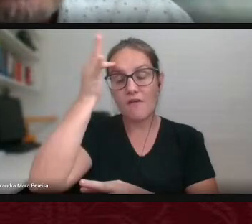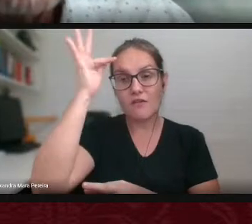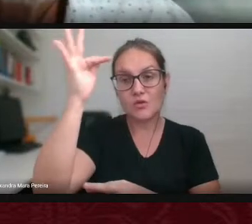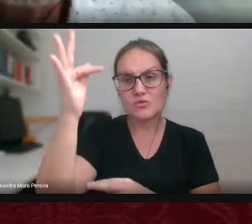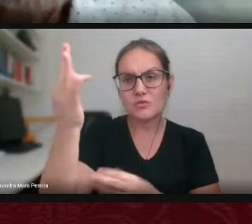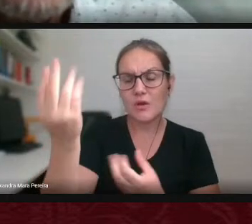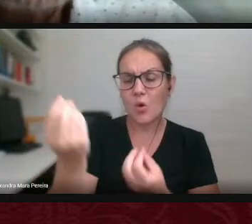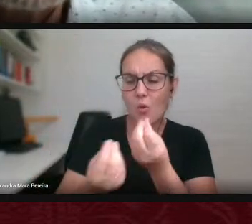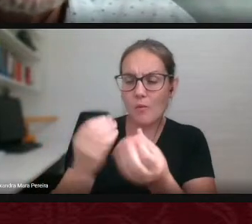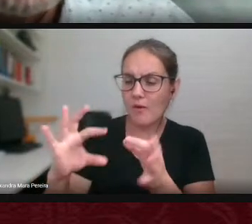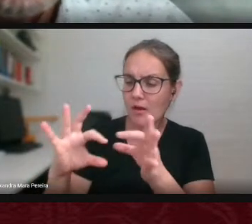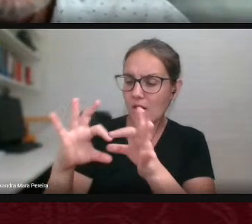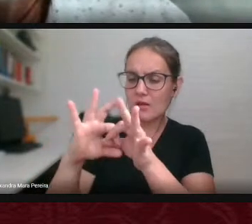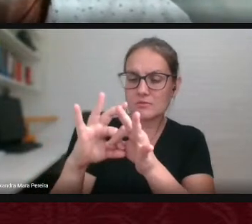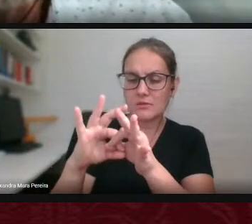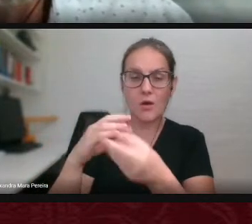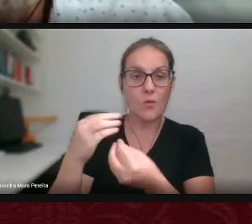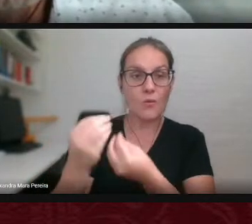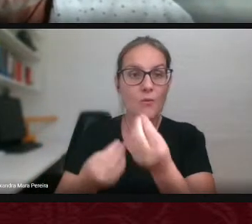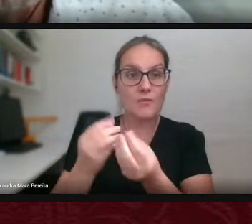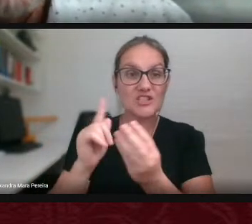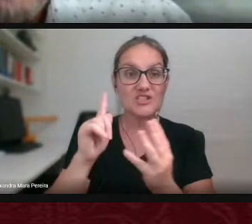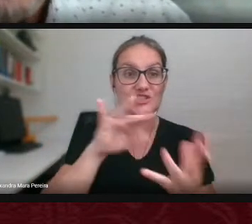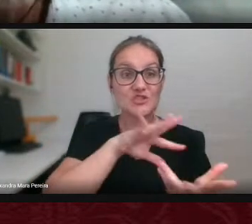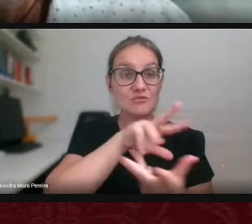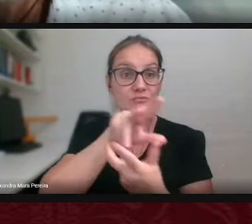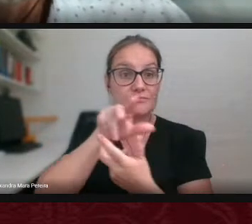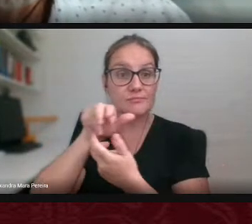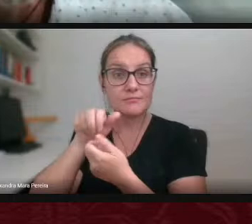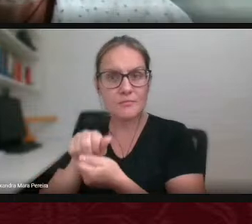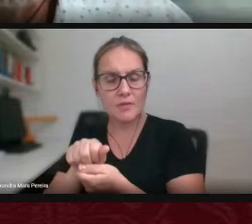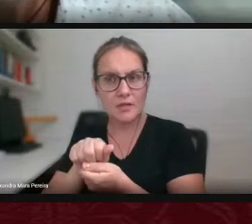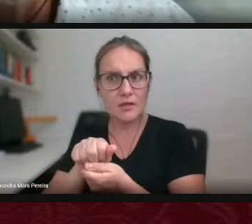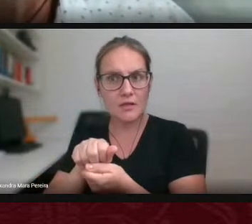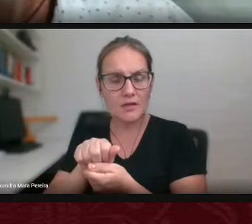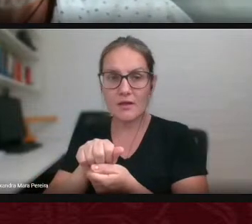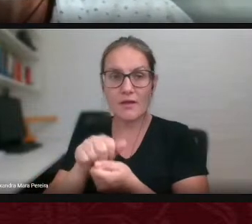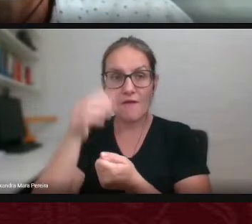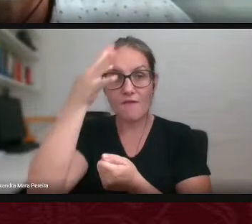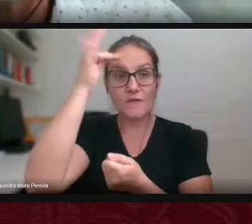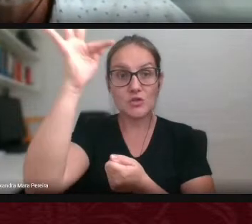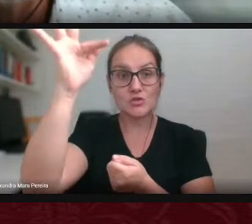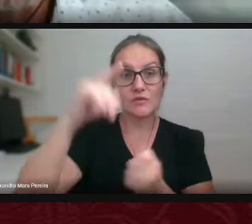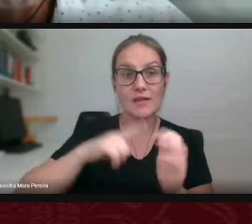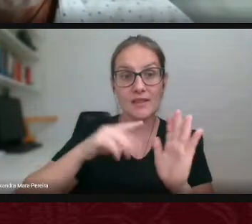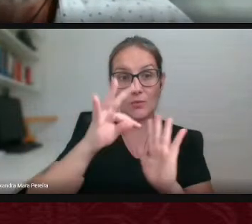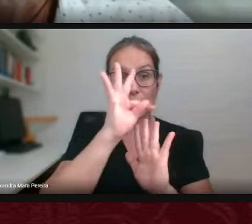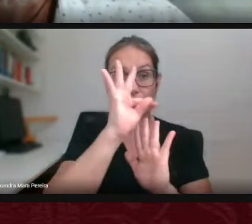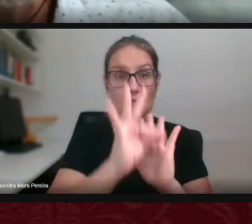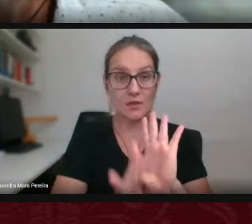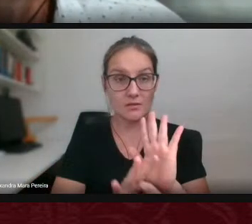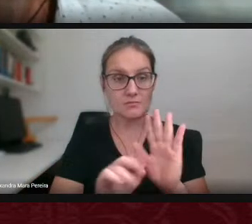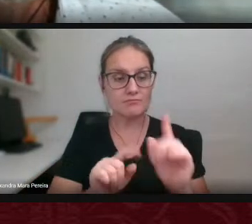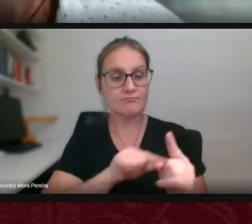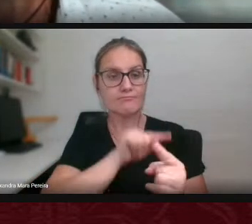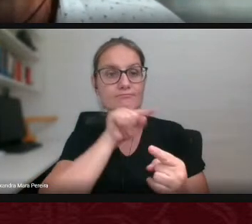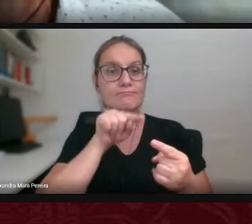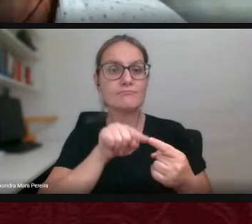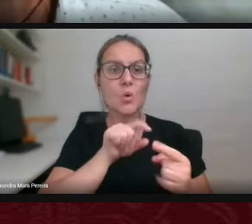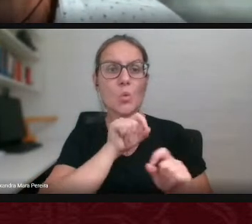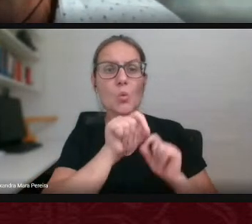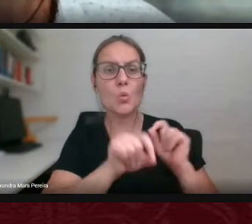relacionada à geografia a filosofia por exemplo tem um texto que aponta a ideia de